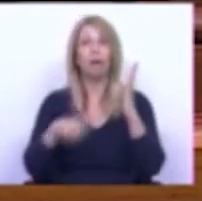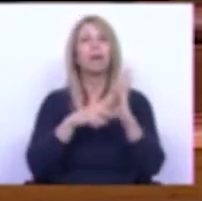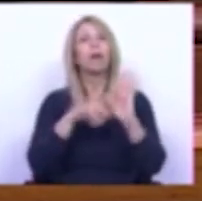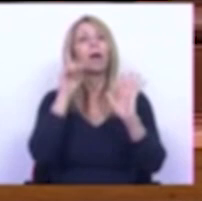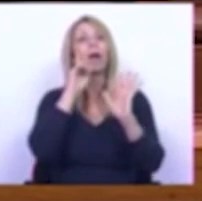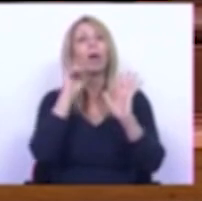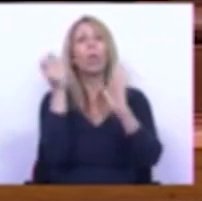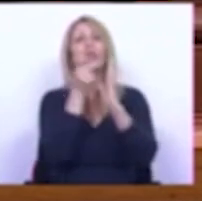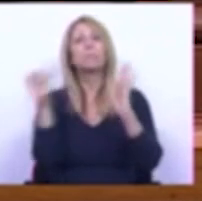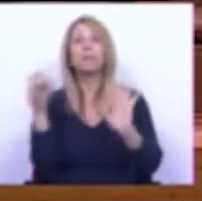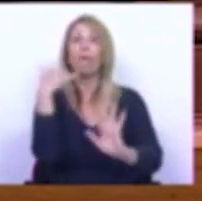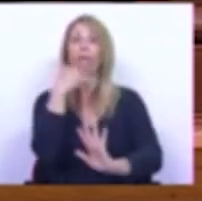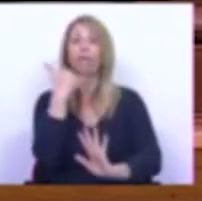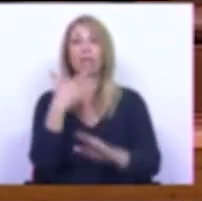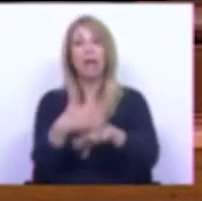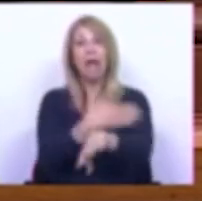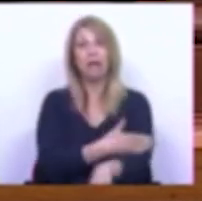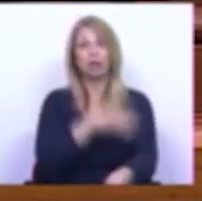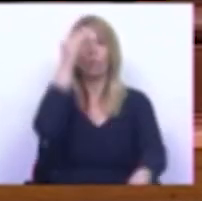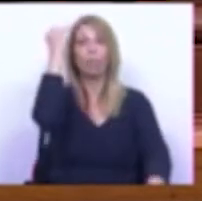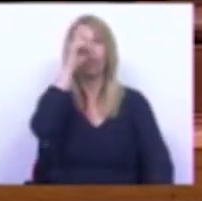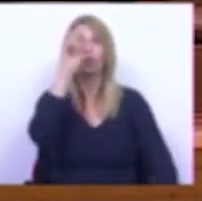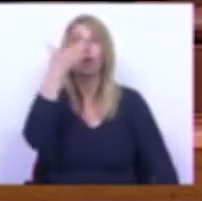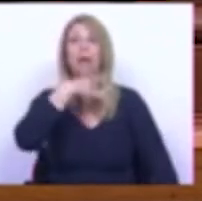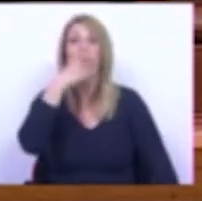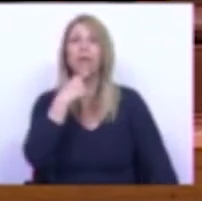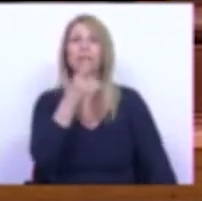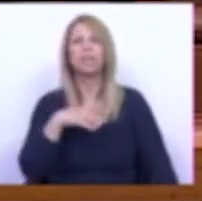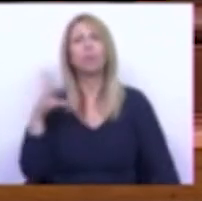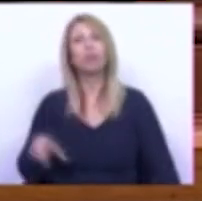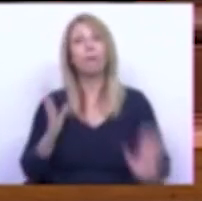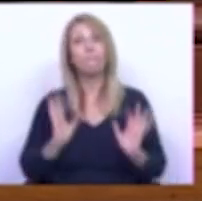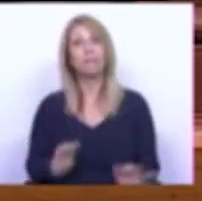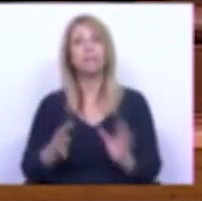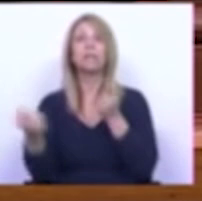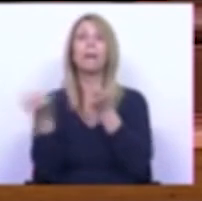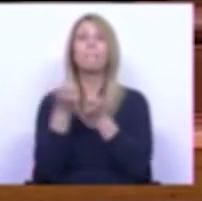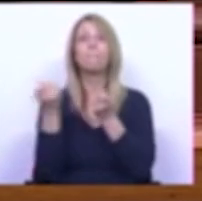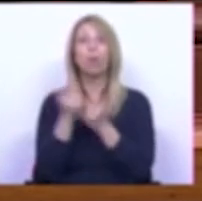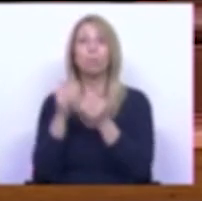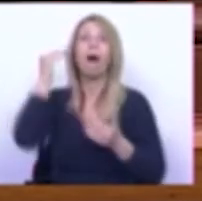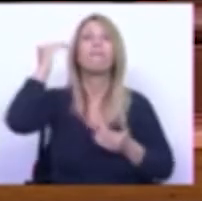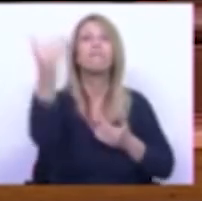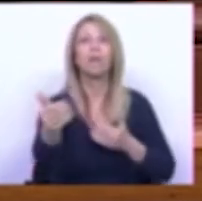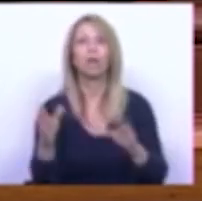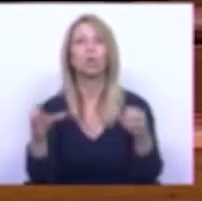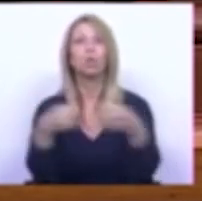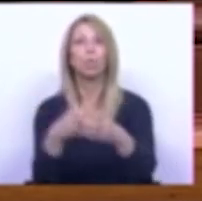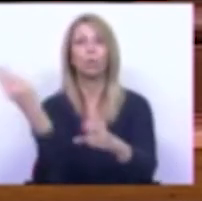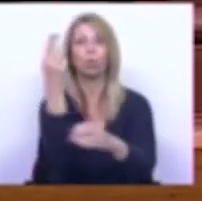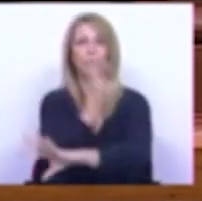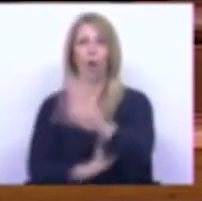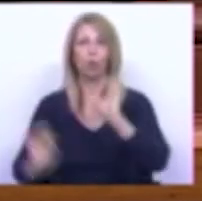do seu antecessor professor Cavaco Silva quando dizia que Portugal tinha que se aproximar do portão da frente da União